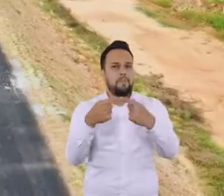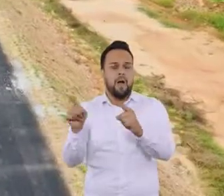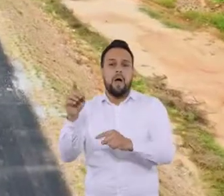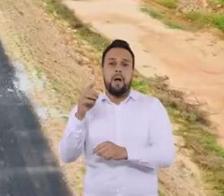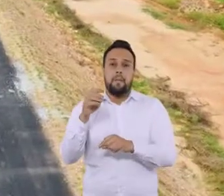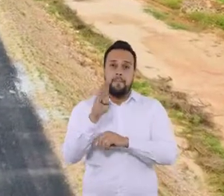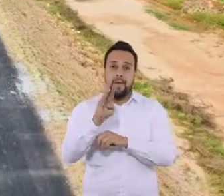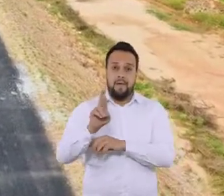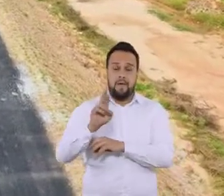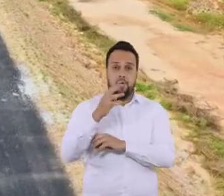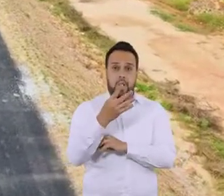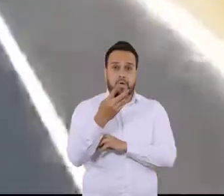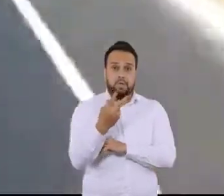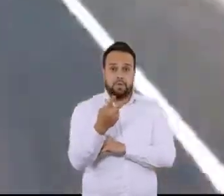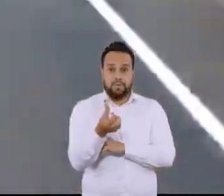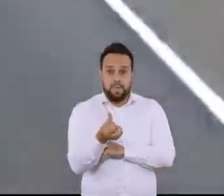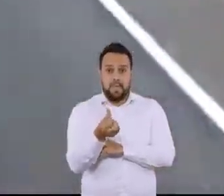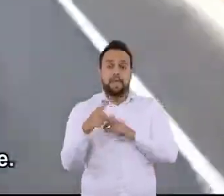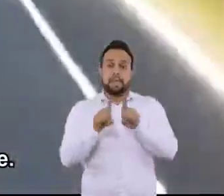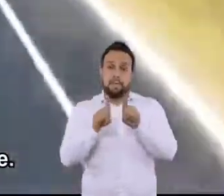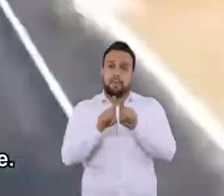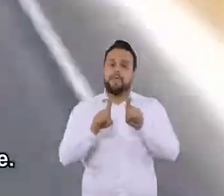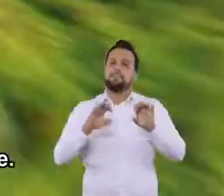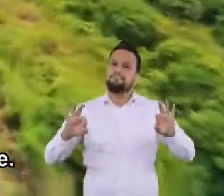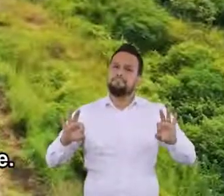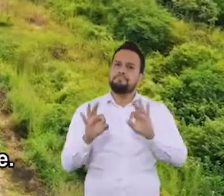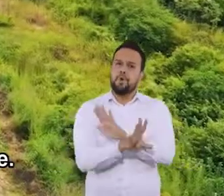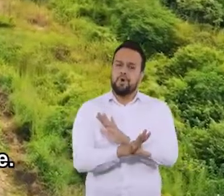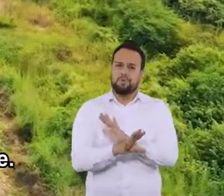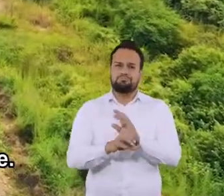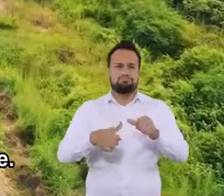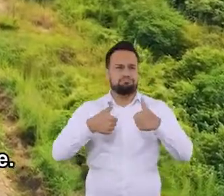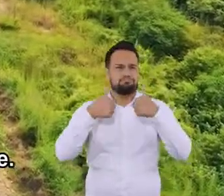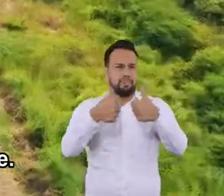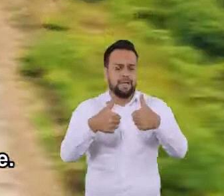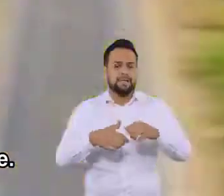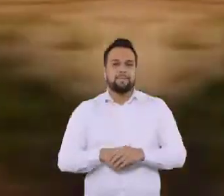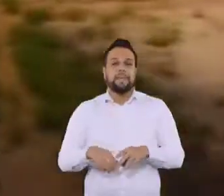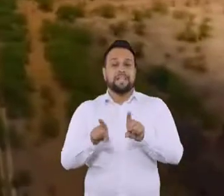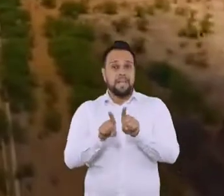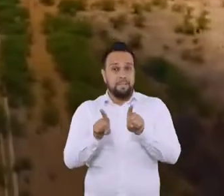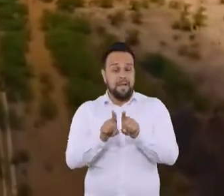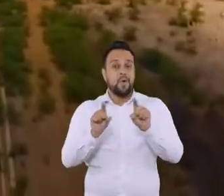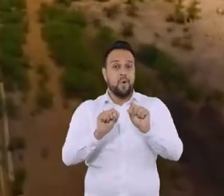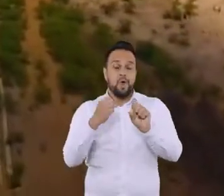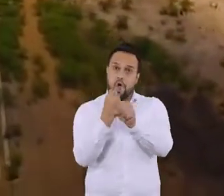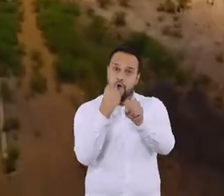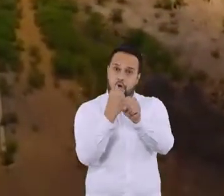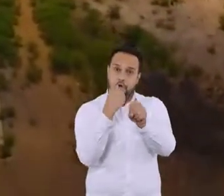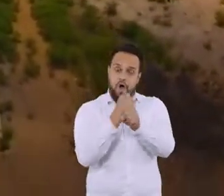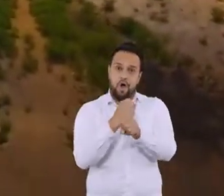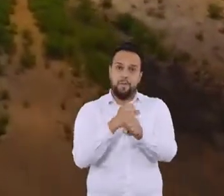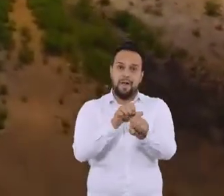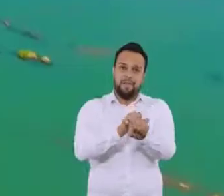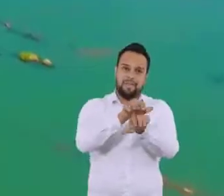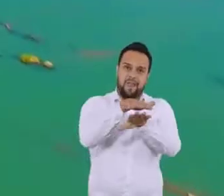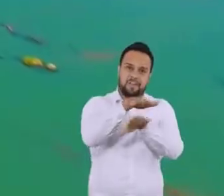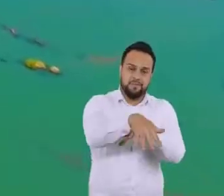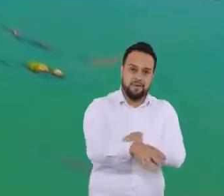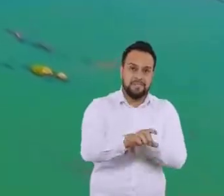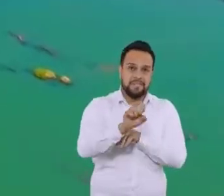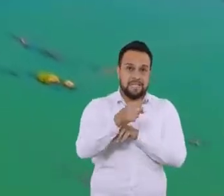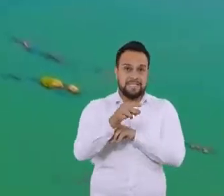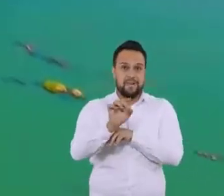A BR-426 entre Santana dos Garrotes e Nova Olinda foi concluída e ficou massa. Isso sem falar das obras da